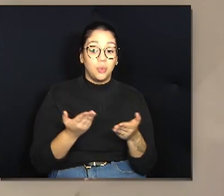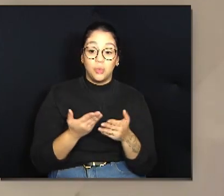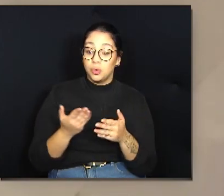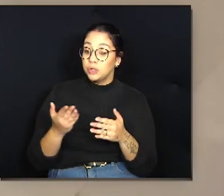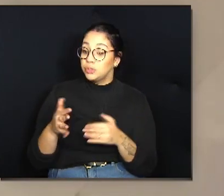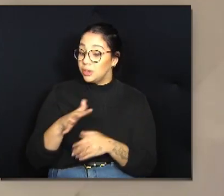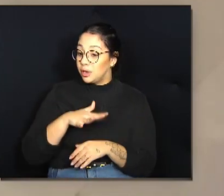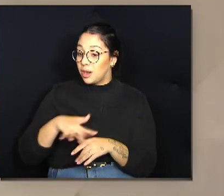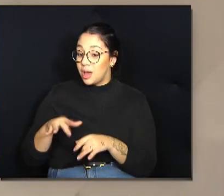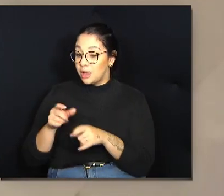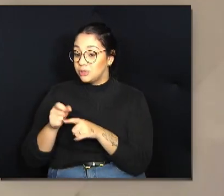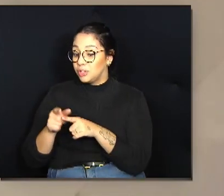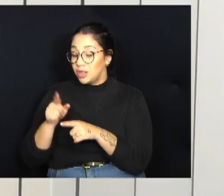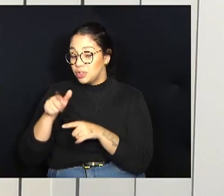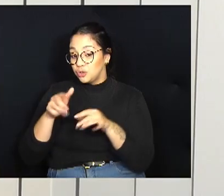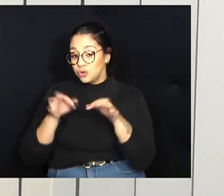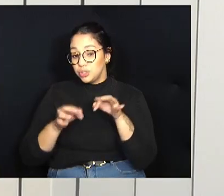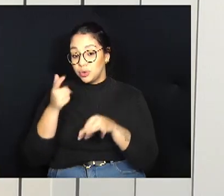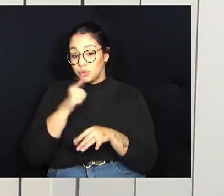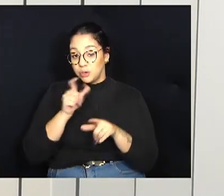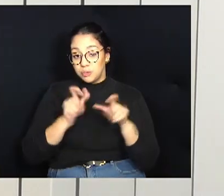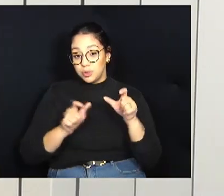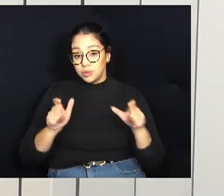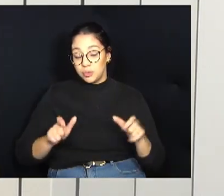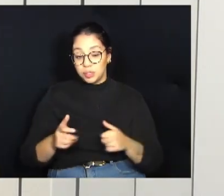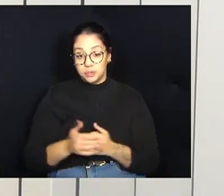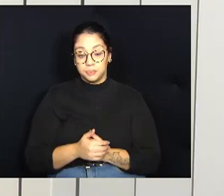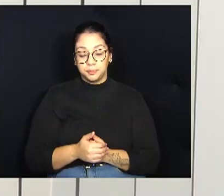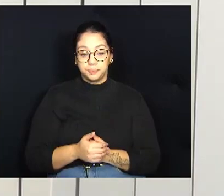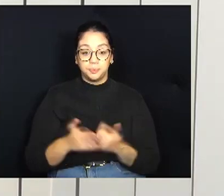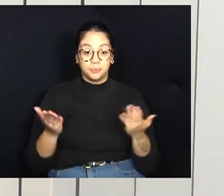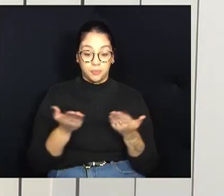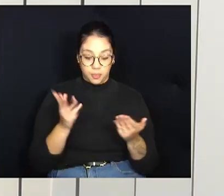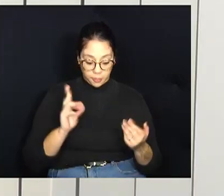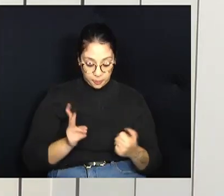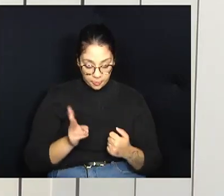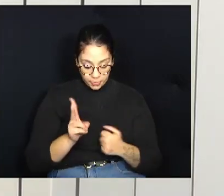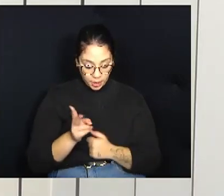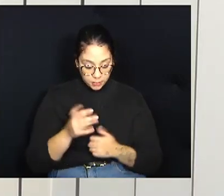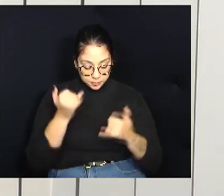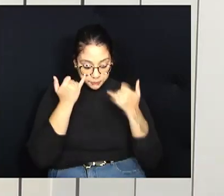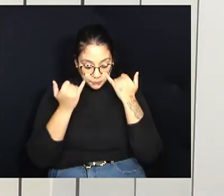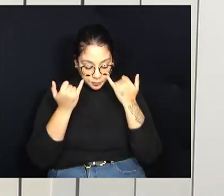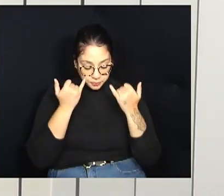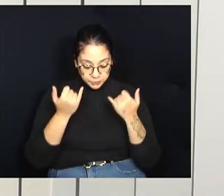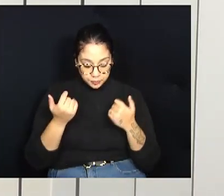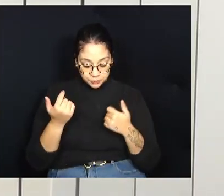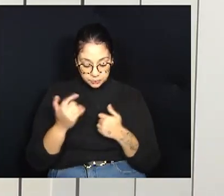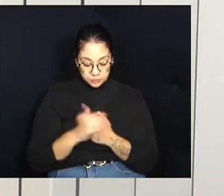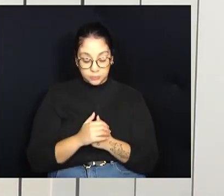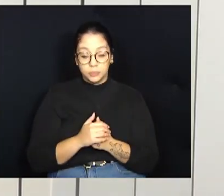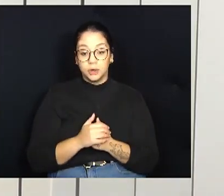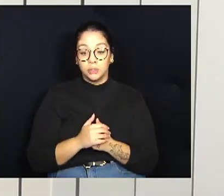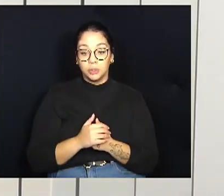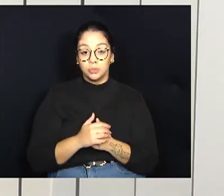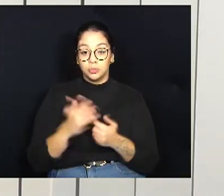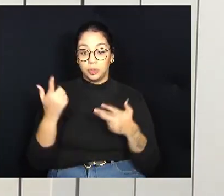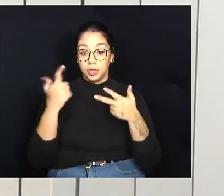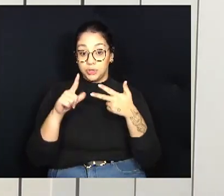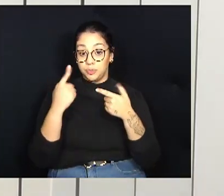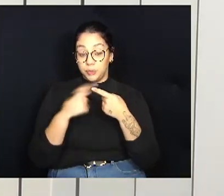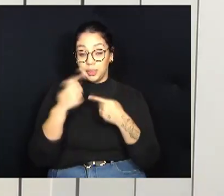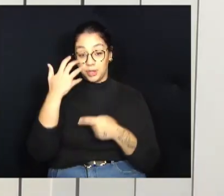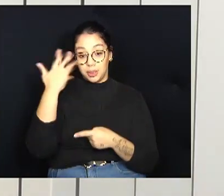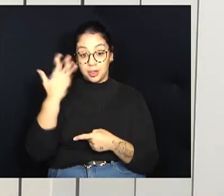justiça para essas pessoas. A gente segue aqui com as notícias do Legislativo, porque a vereadora Guida Calisto